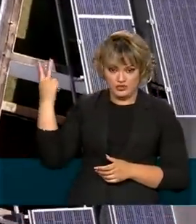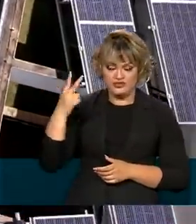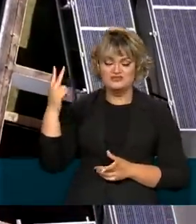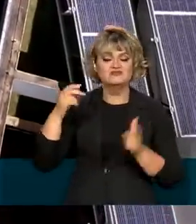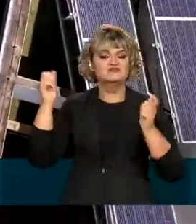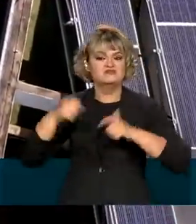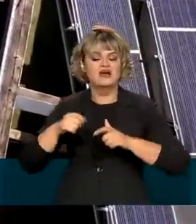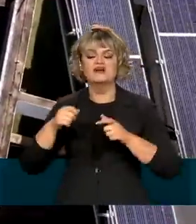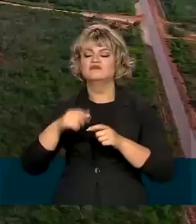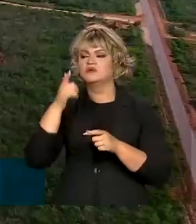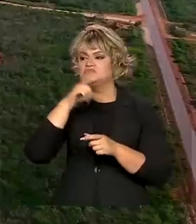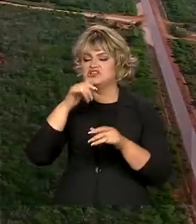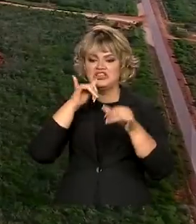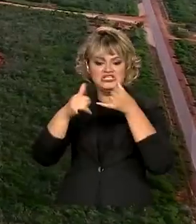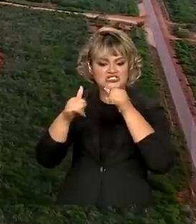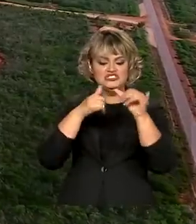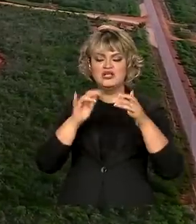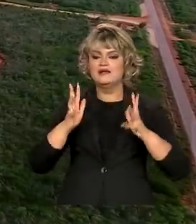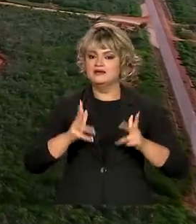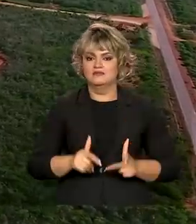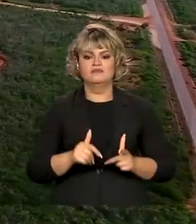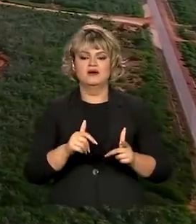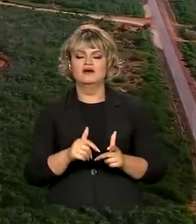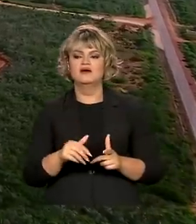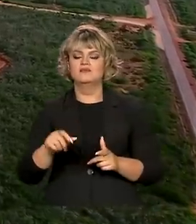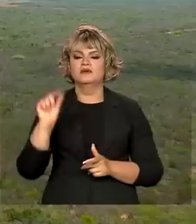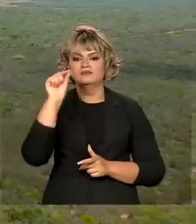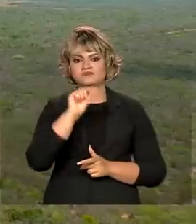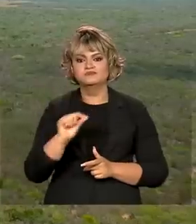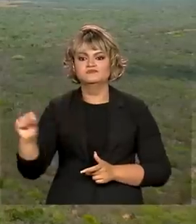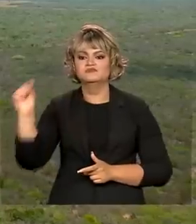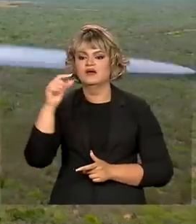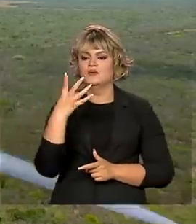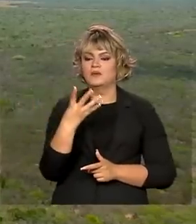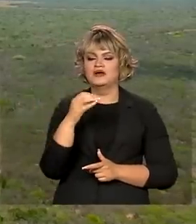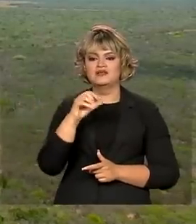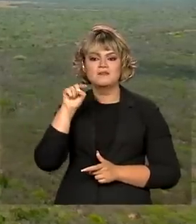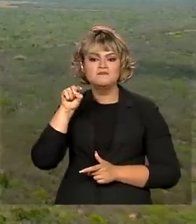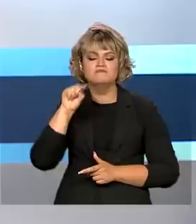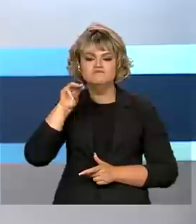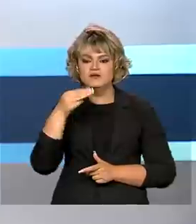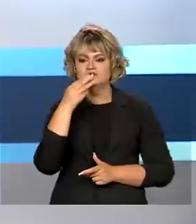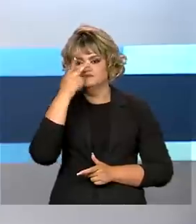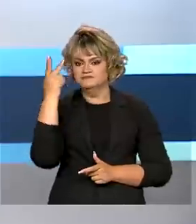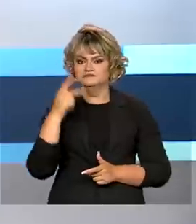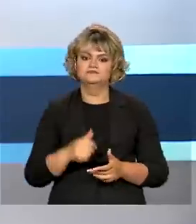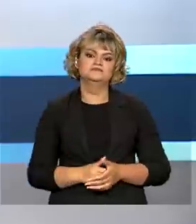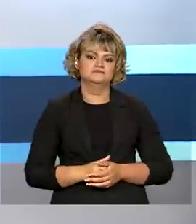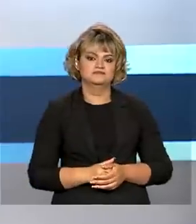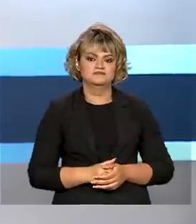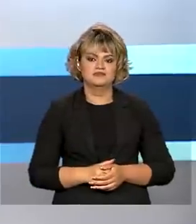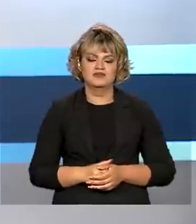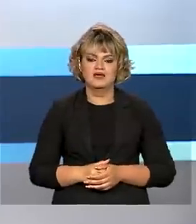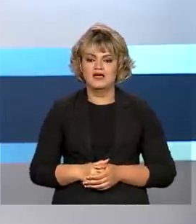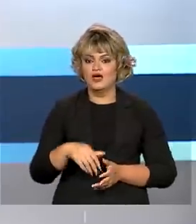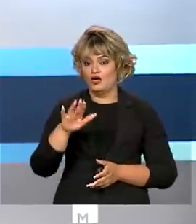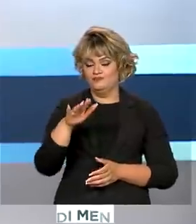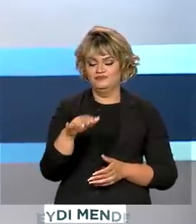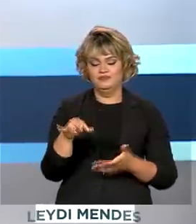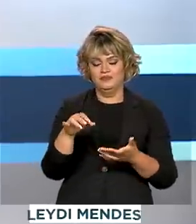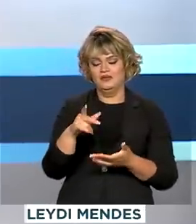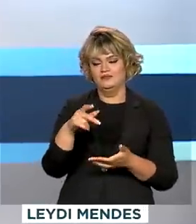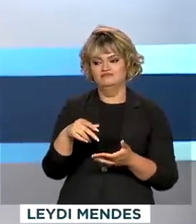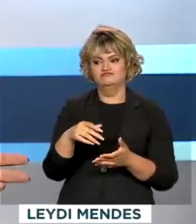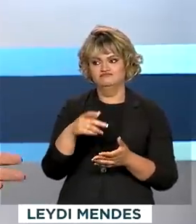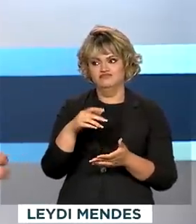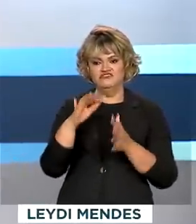suficientes para fornecer energia limpa para mais de 40 milhões de pessoas. Famílias que participam dos